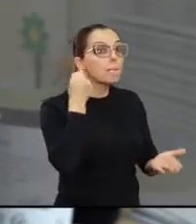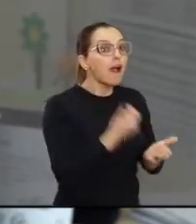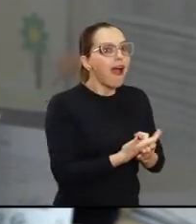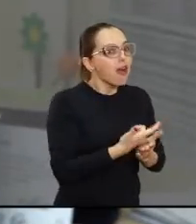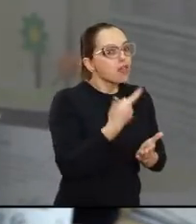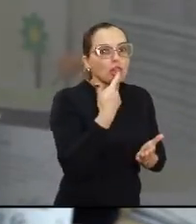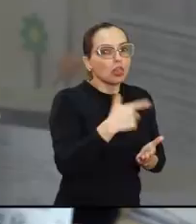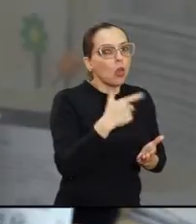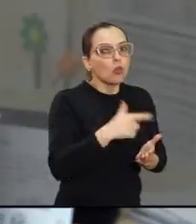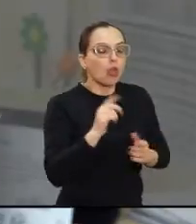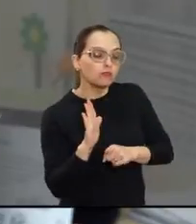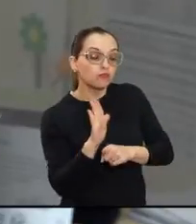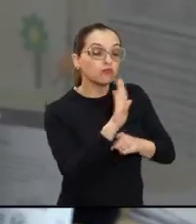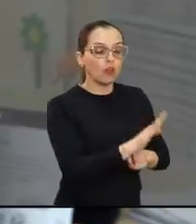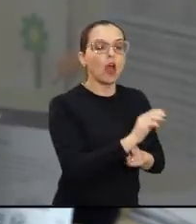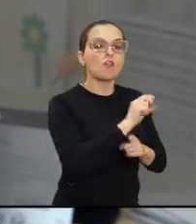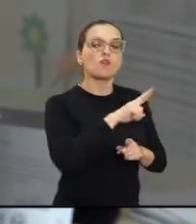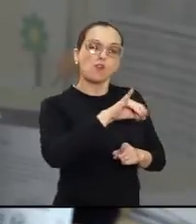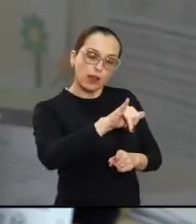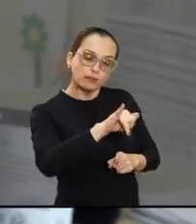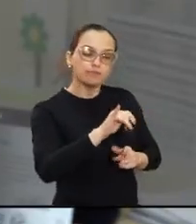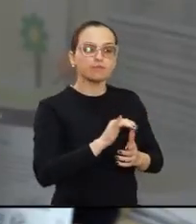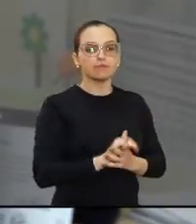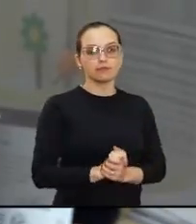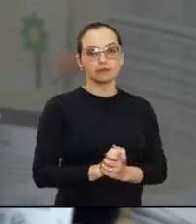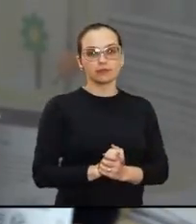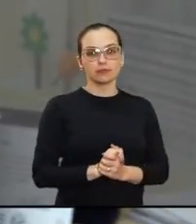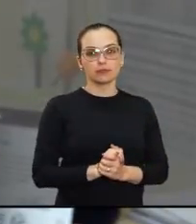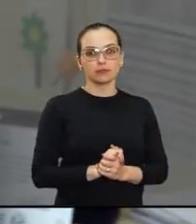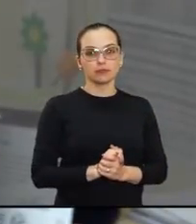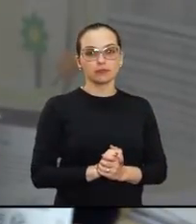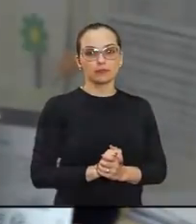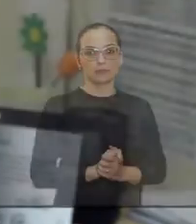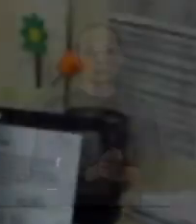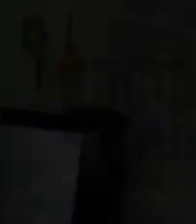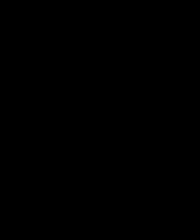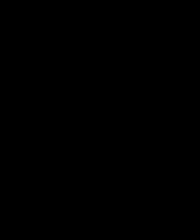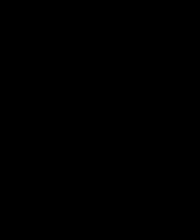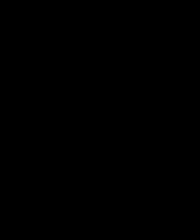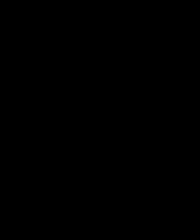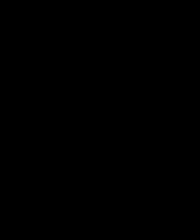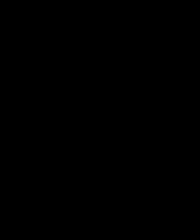e até os pequenos empresários que se apertam durante o ano.